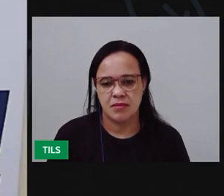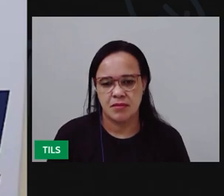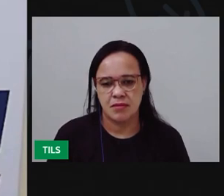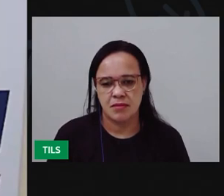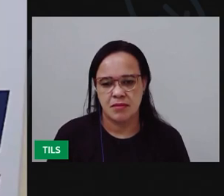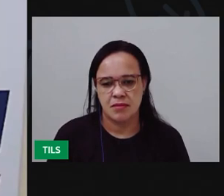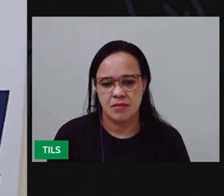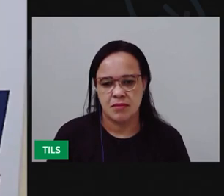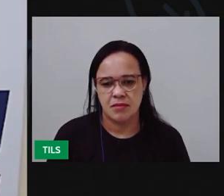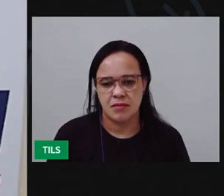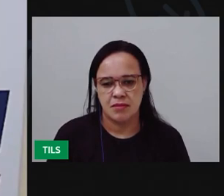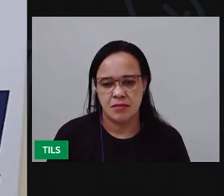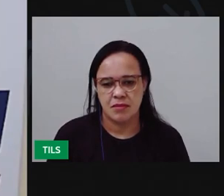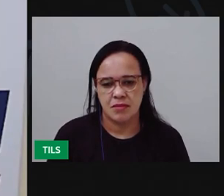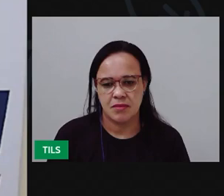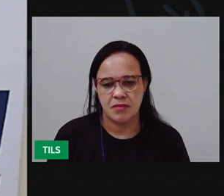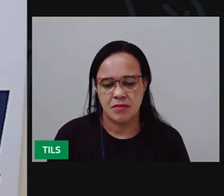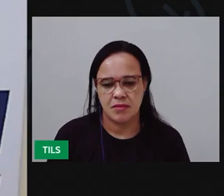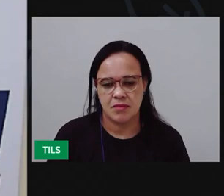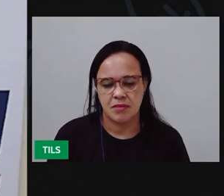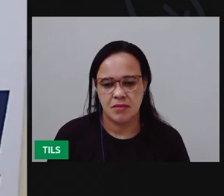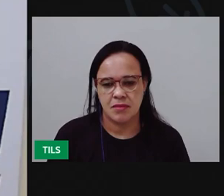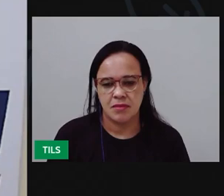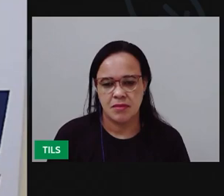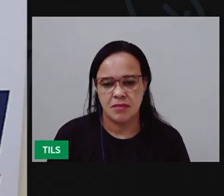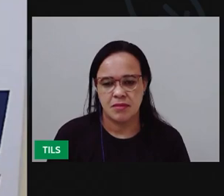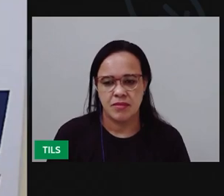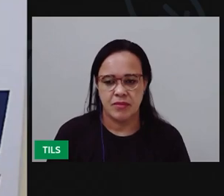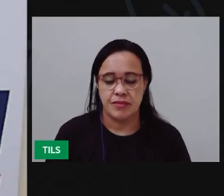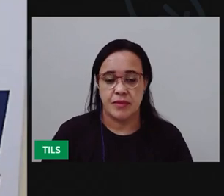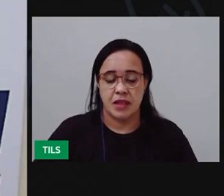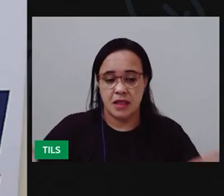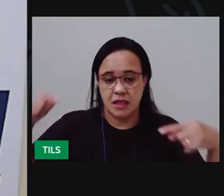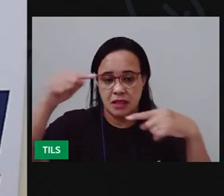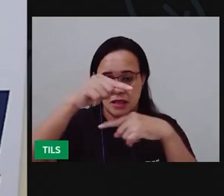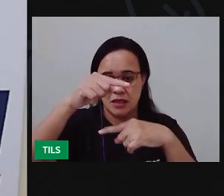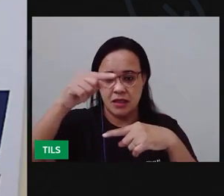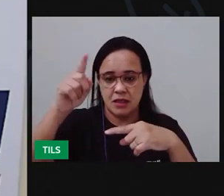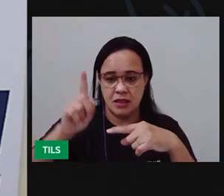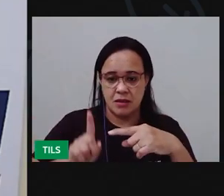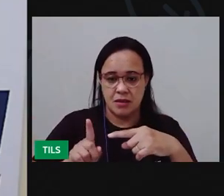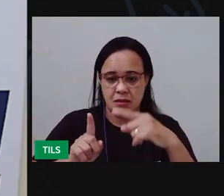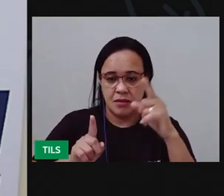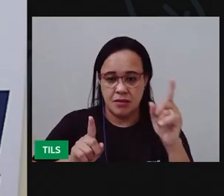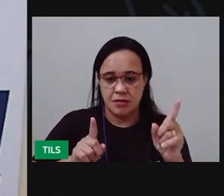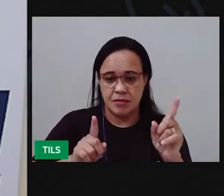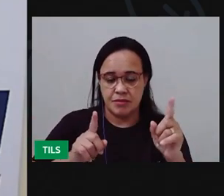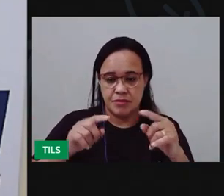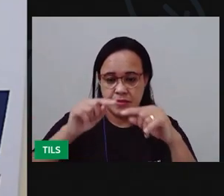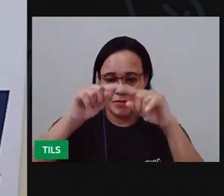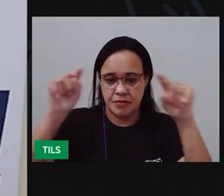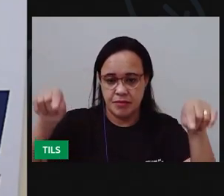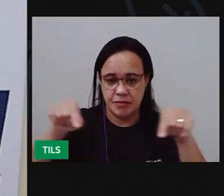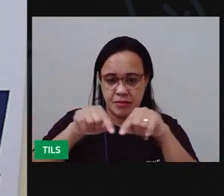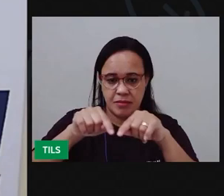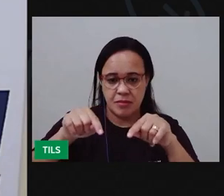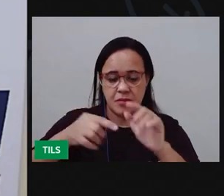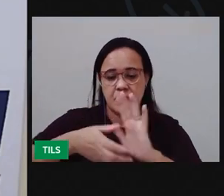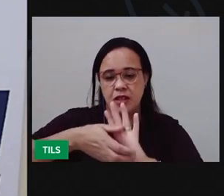Em cima, embaixo, do lado direito e do lado esquerdo. Vou retirar as bordas da bandeja.